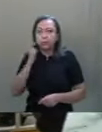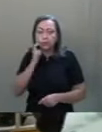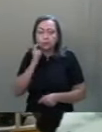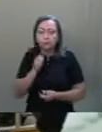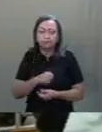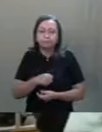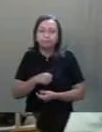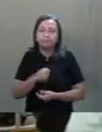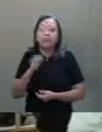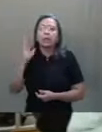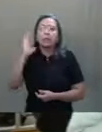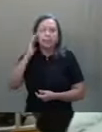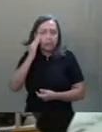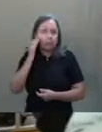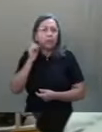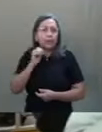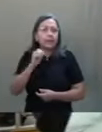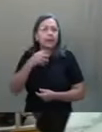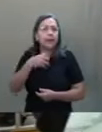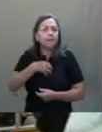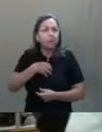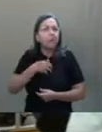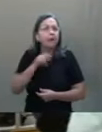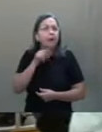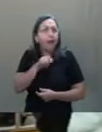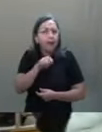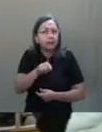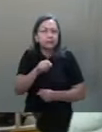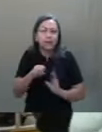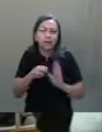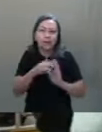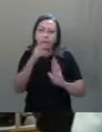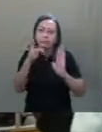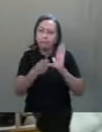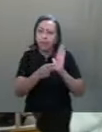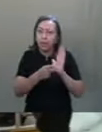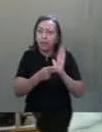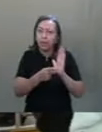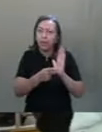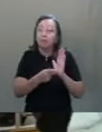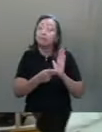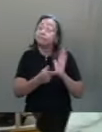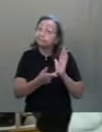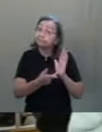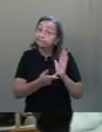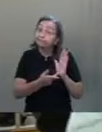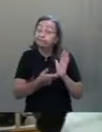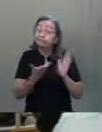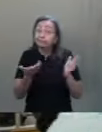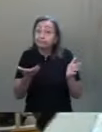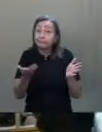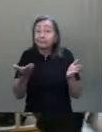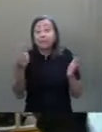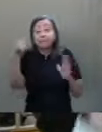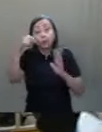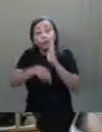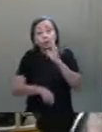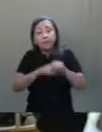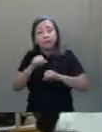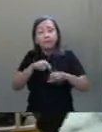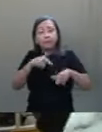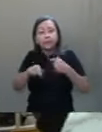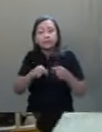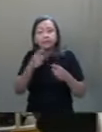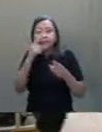entendemos que da forma que está, a medida provisória aprofunda uma reforma trabalhista e precariza